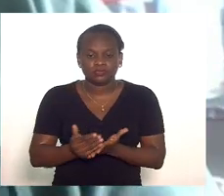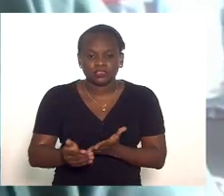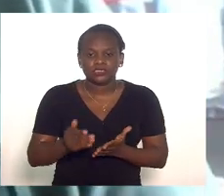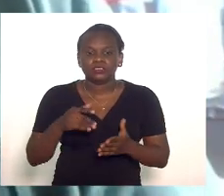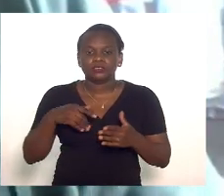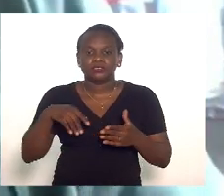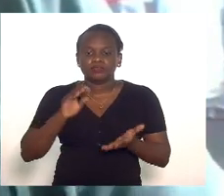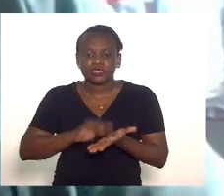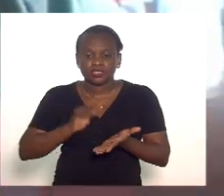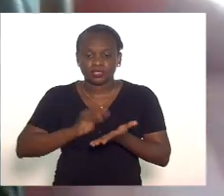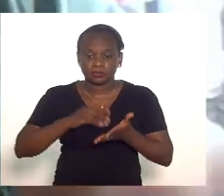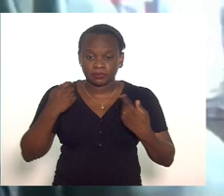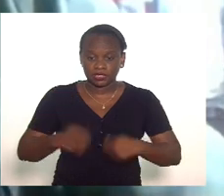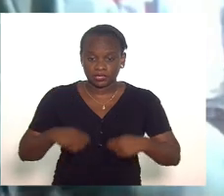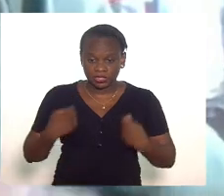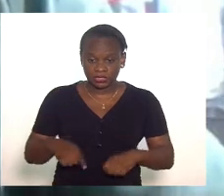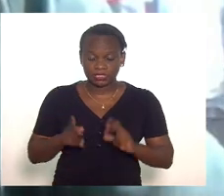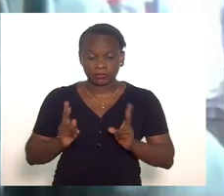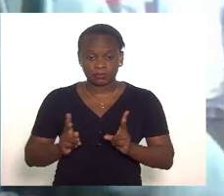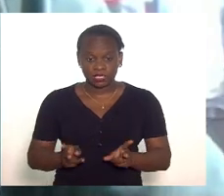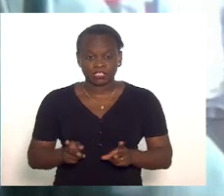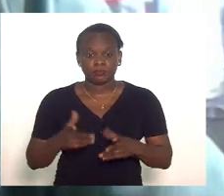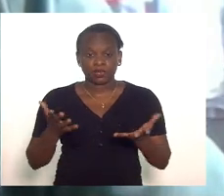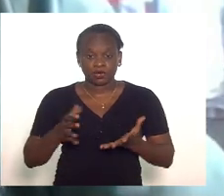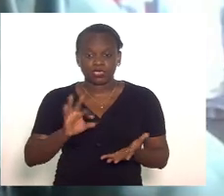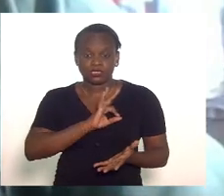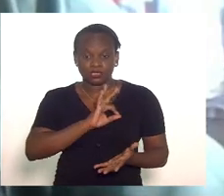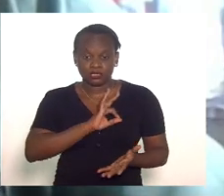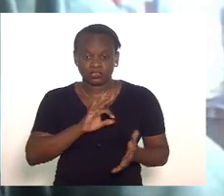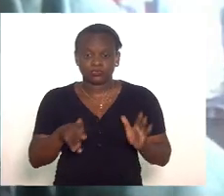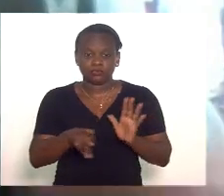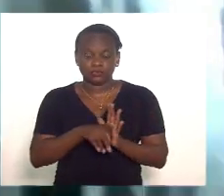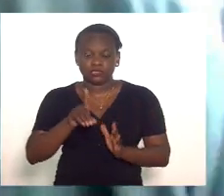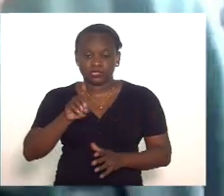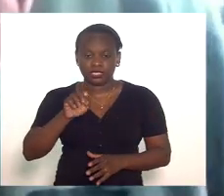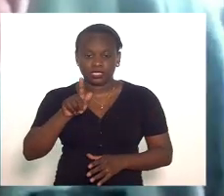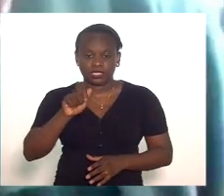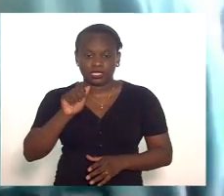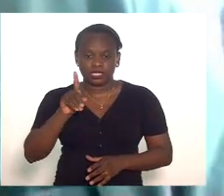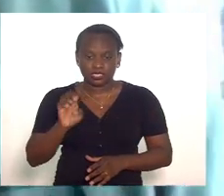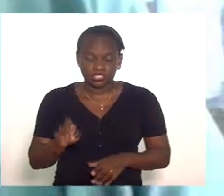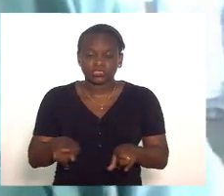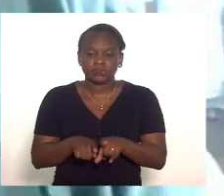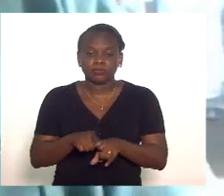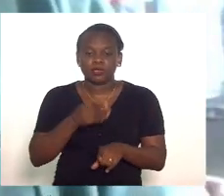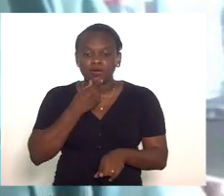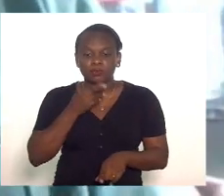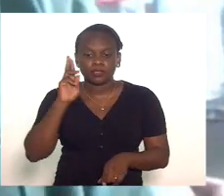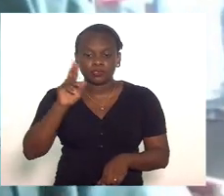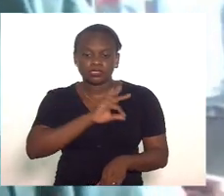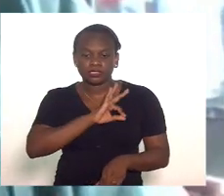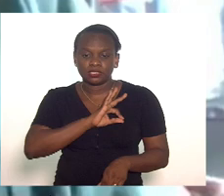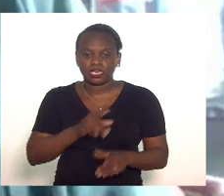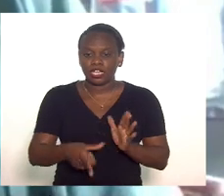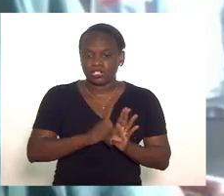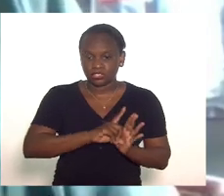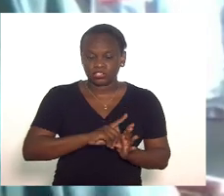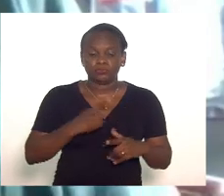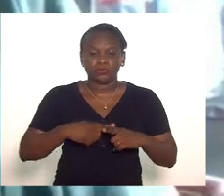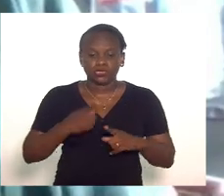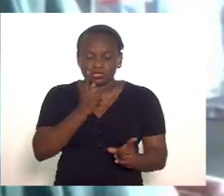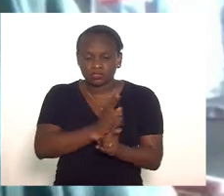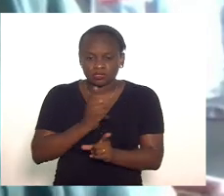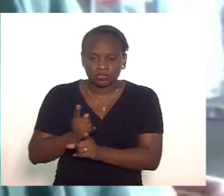demandas da própria atual delegada da decrade e do delegado anterior e foi constatado